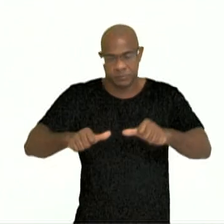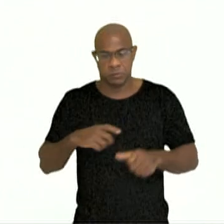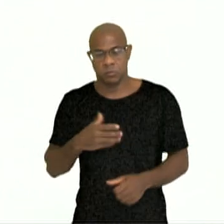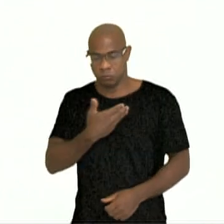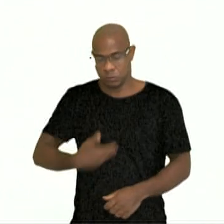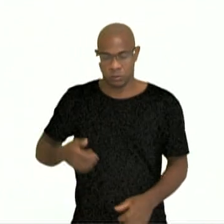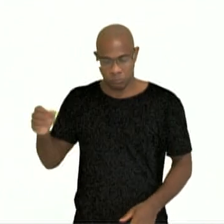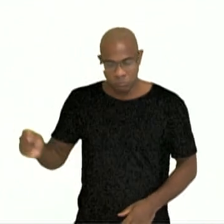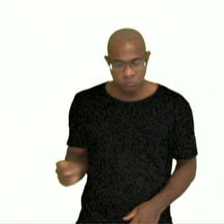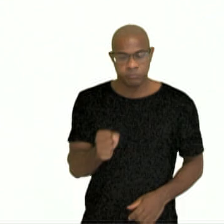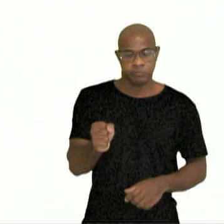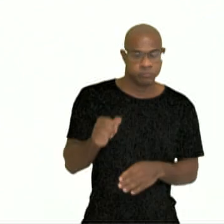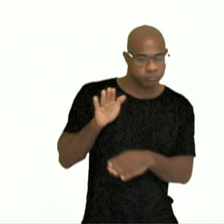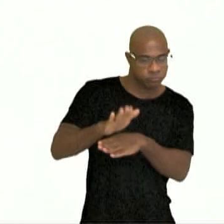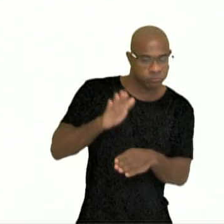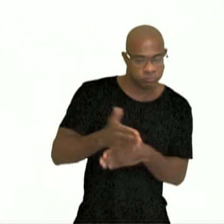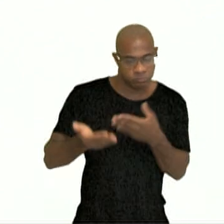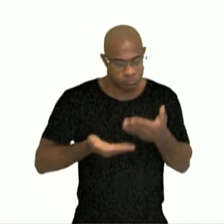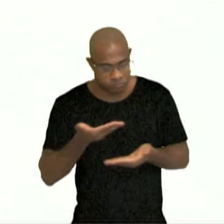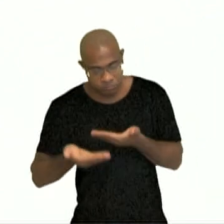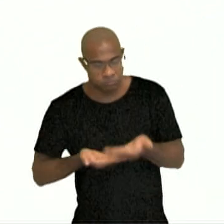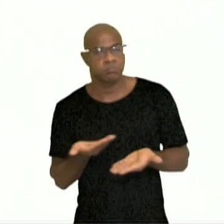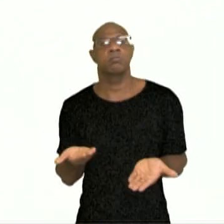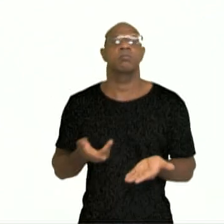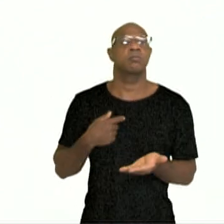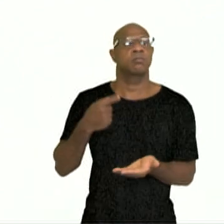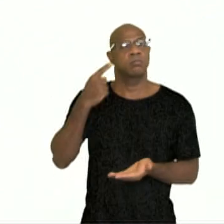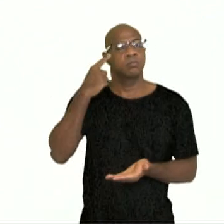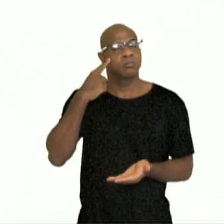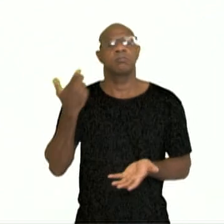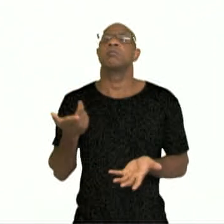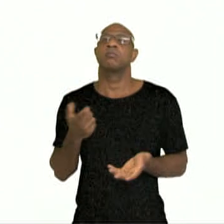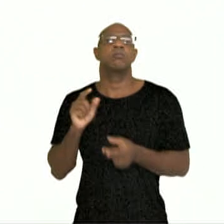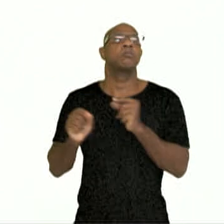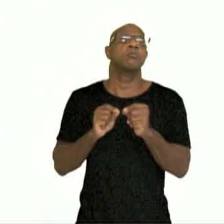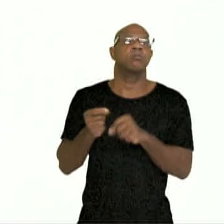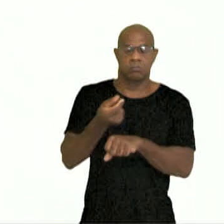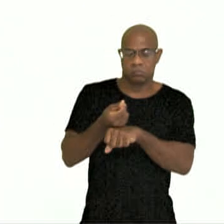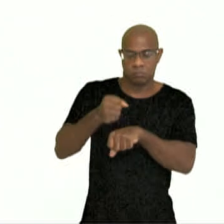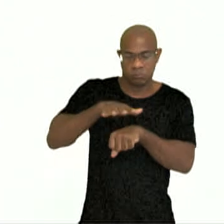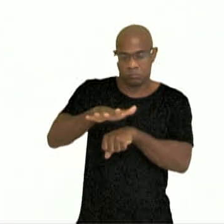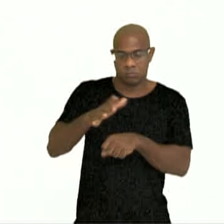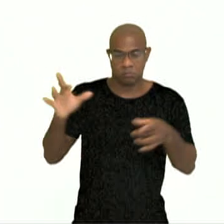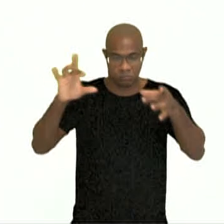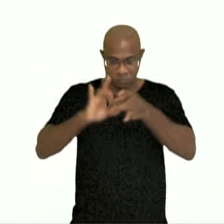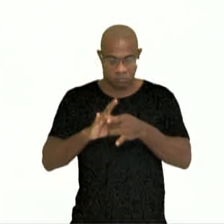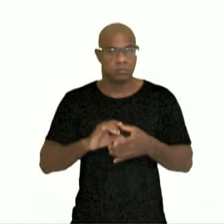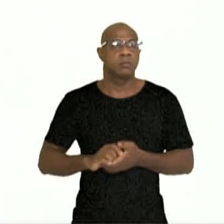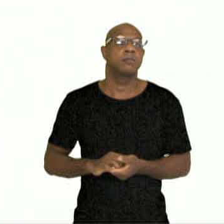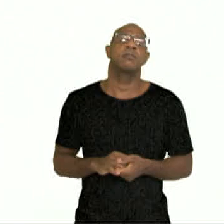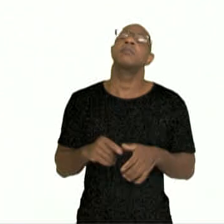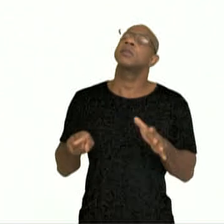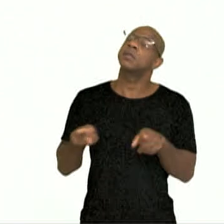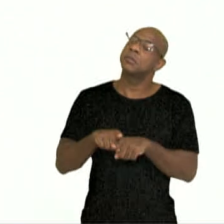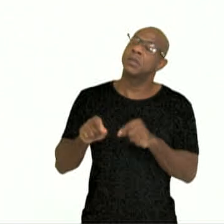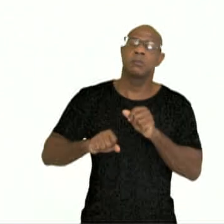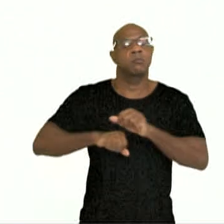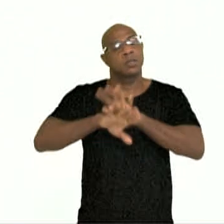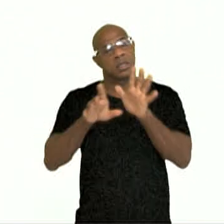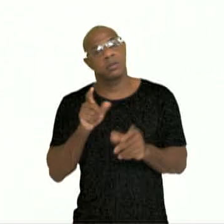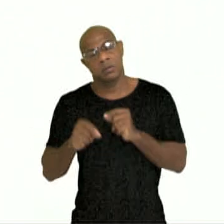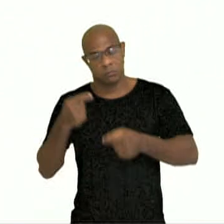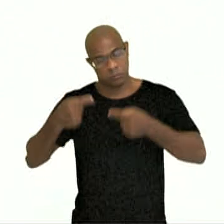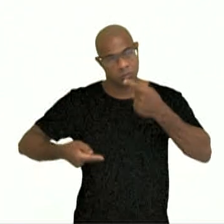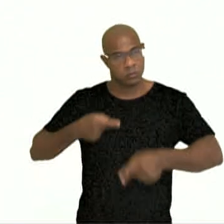são extremamente importantes para que você tenha uma noção exata do que é neoliberalismo. Claro, e voltando àquela